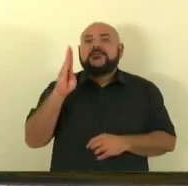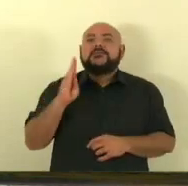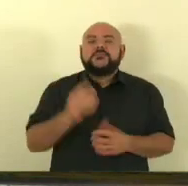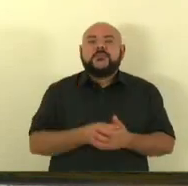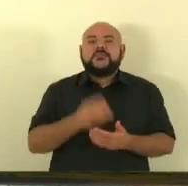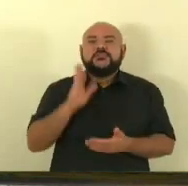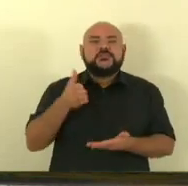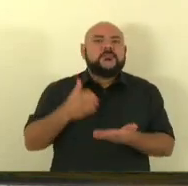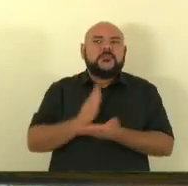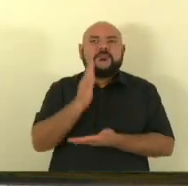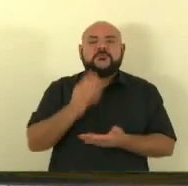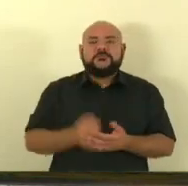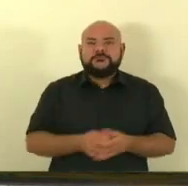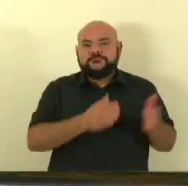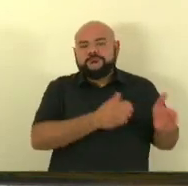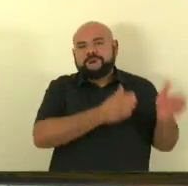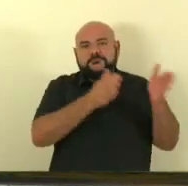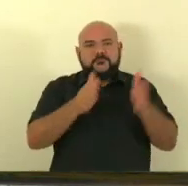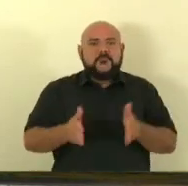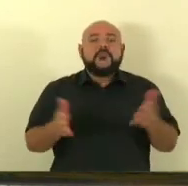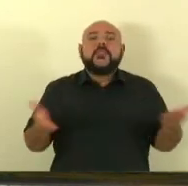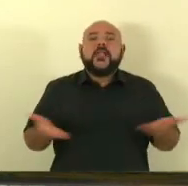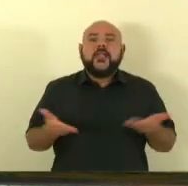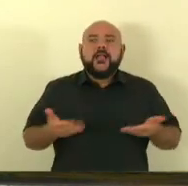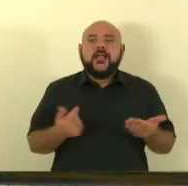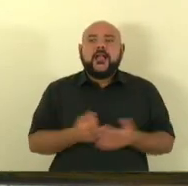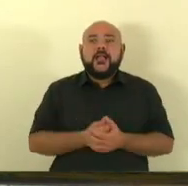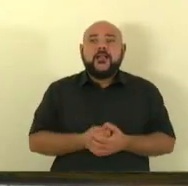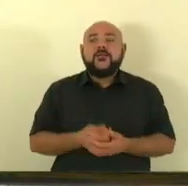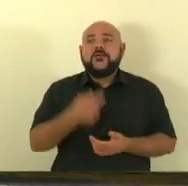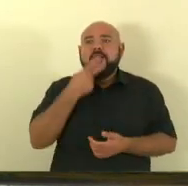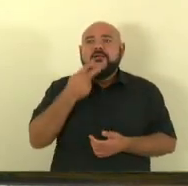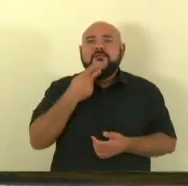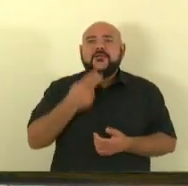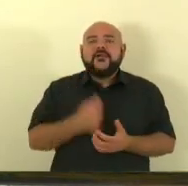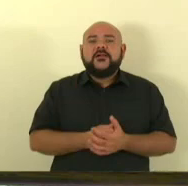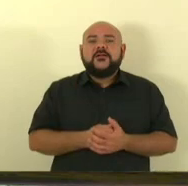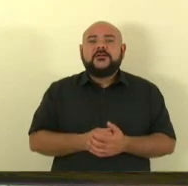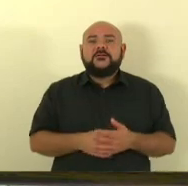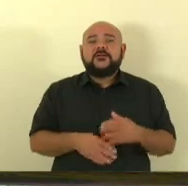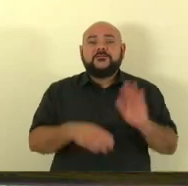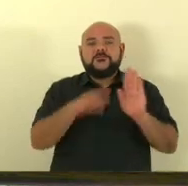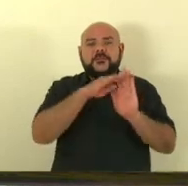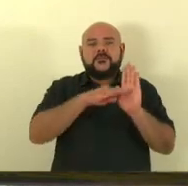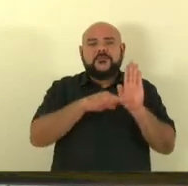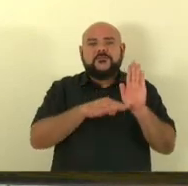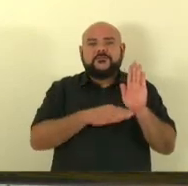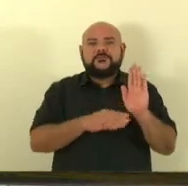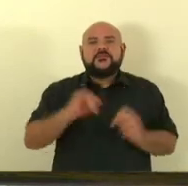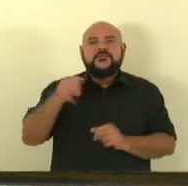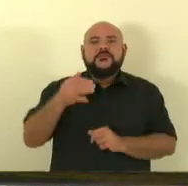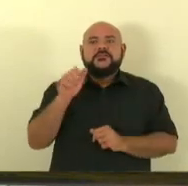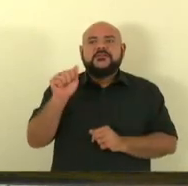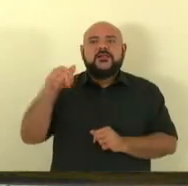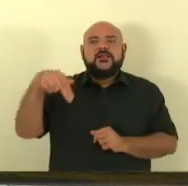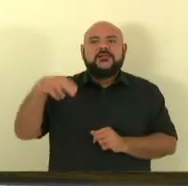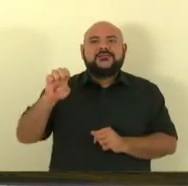nós passaremos agora a fase dos oradores inscritos primeiro inscrito deputado Janete Sá vossa excelência tem até 5 minutos